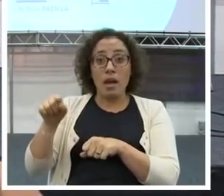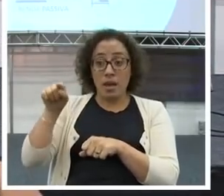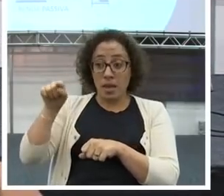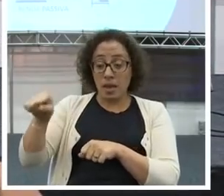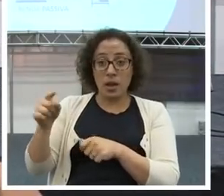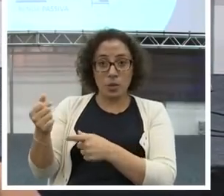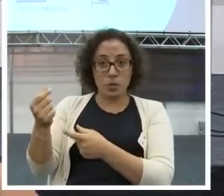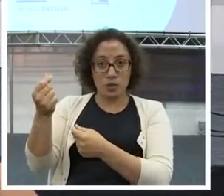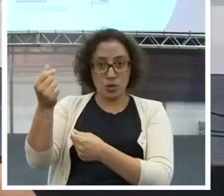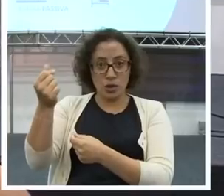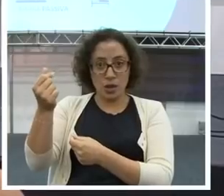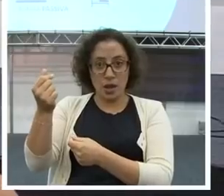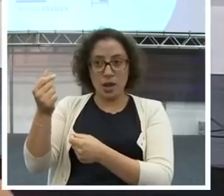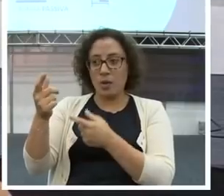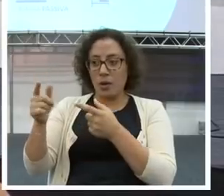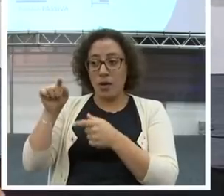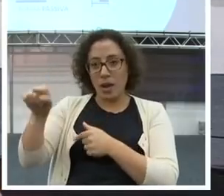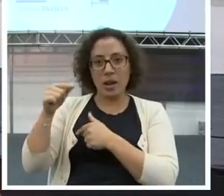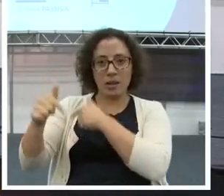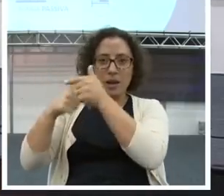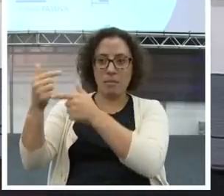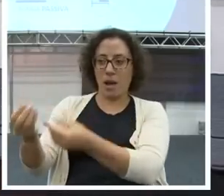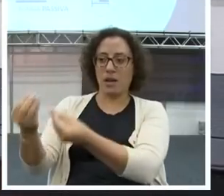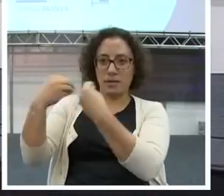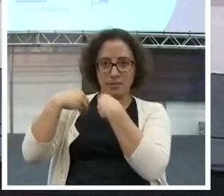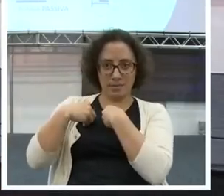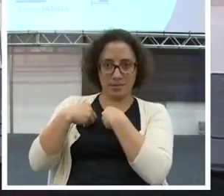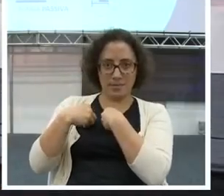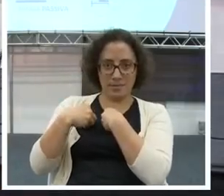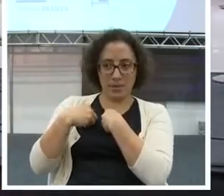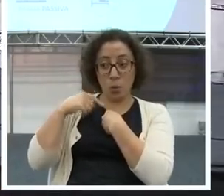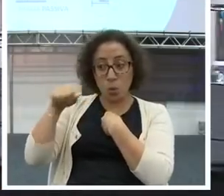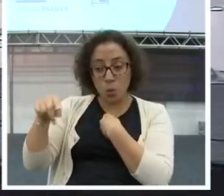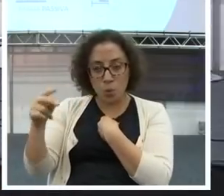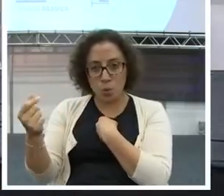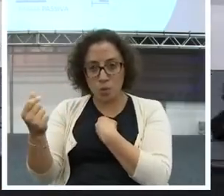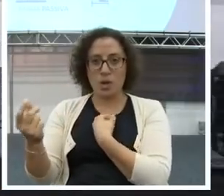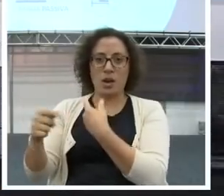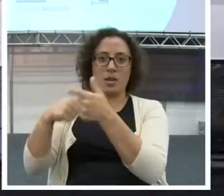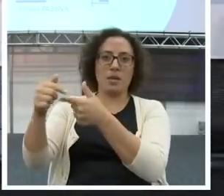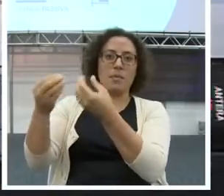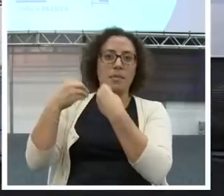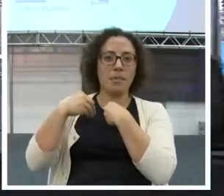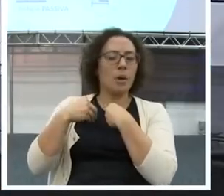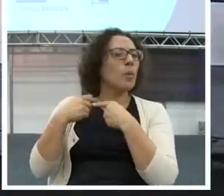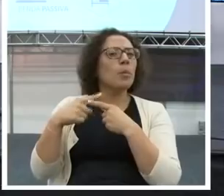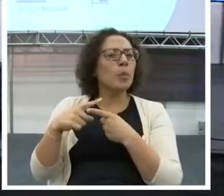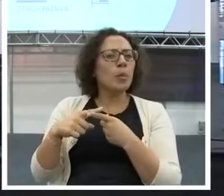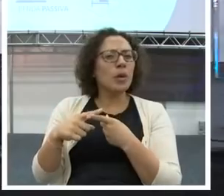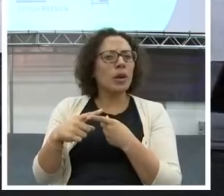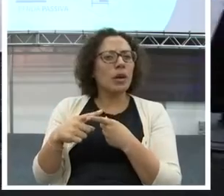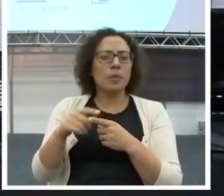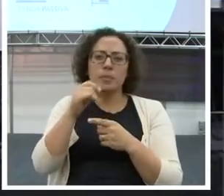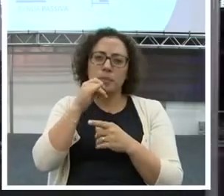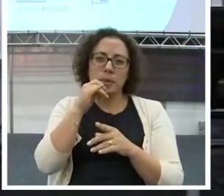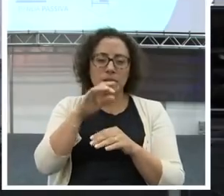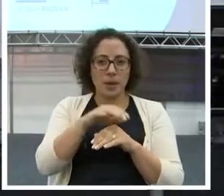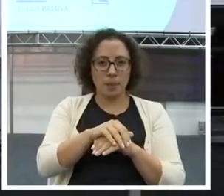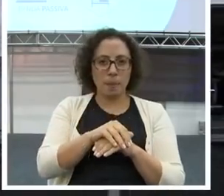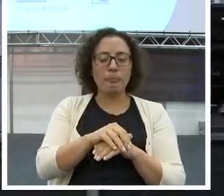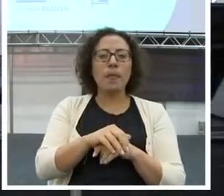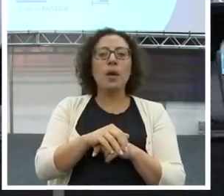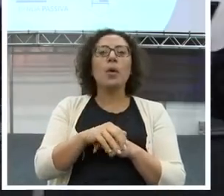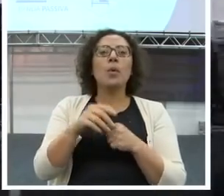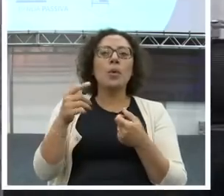trabalhando para você, não mais você para ele. Então, você imagina um Roberto Carlos, cantor.